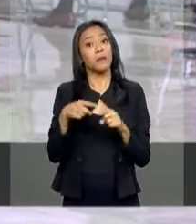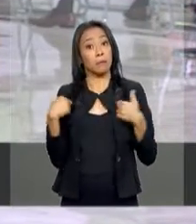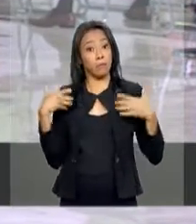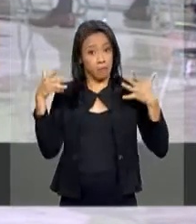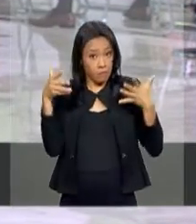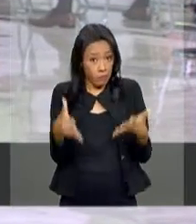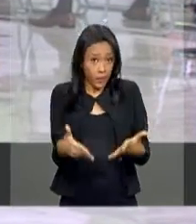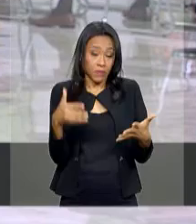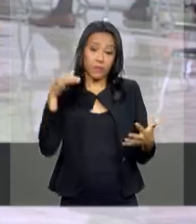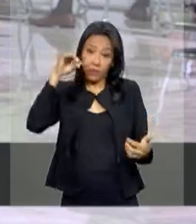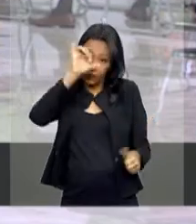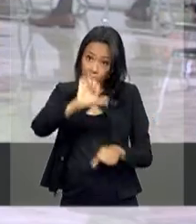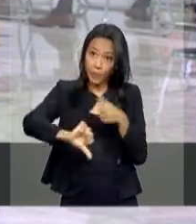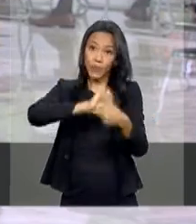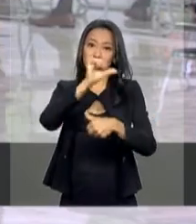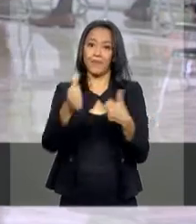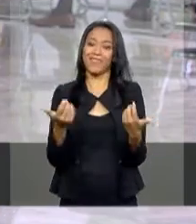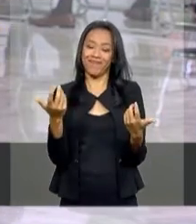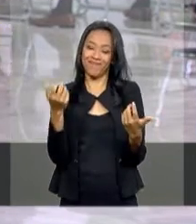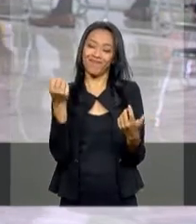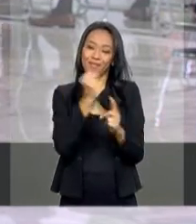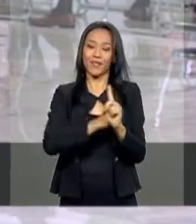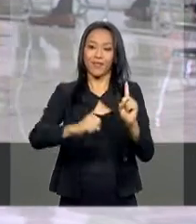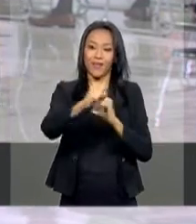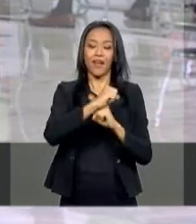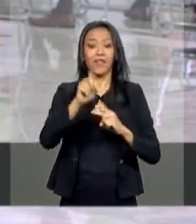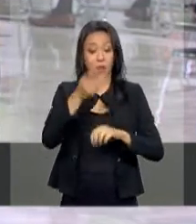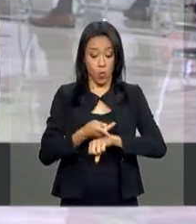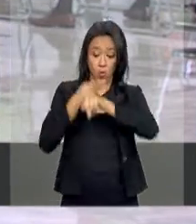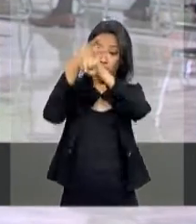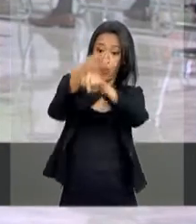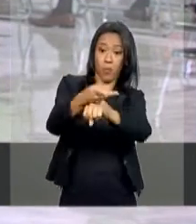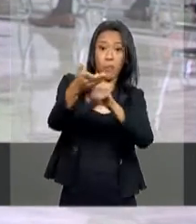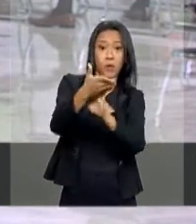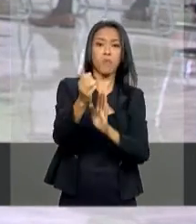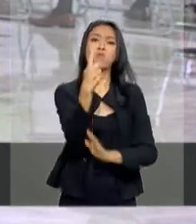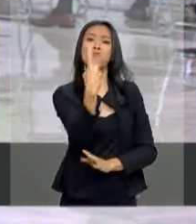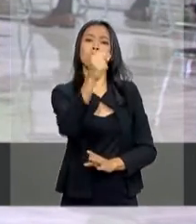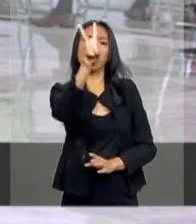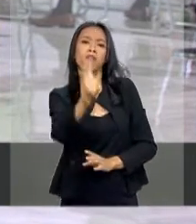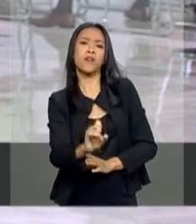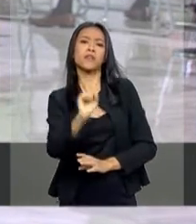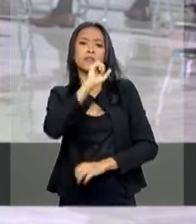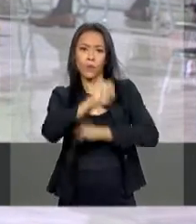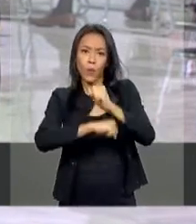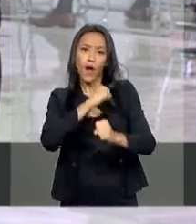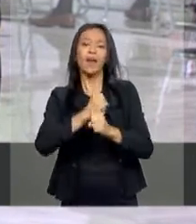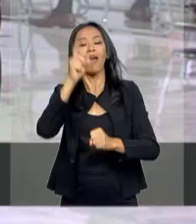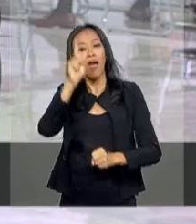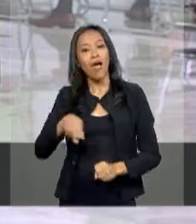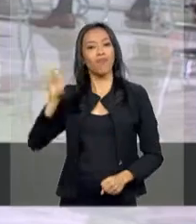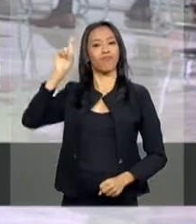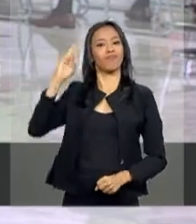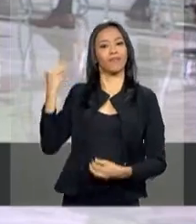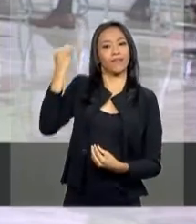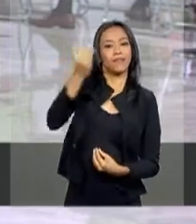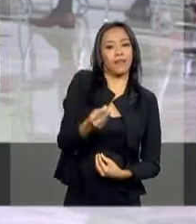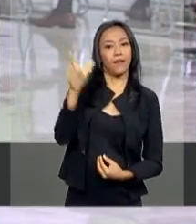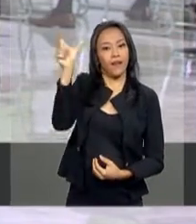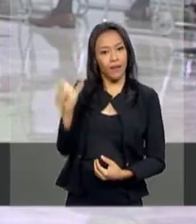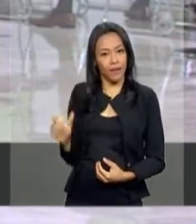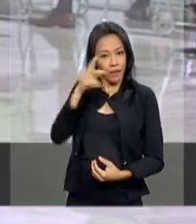ações que transformam a sociedade. O prêmio será entregue uma vez ao ano pelo presidente da República. Cautodo,